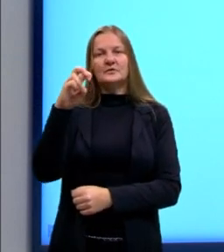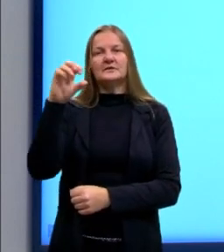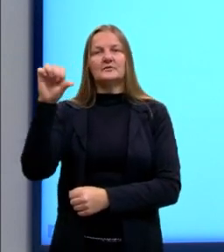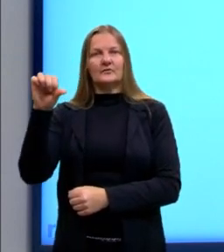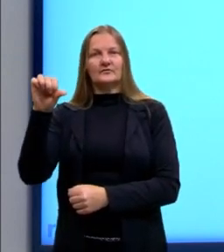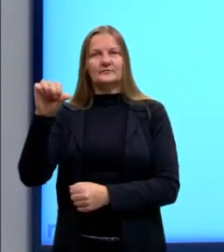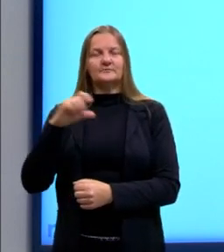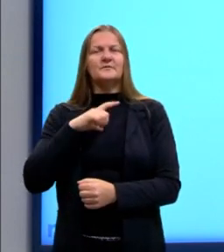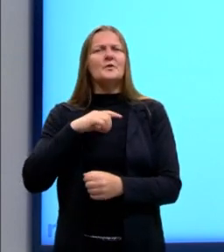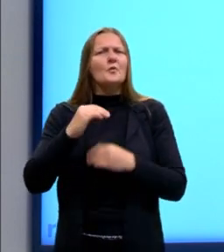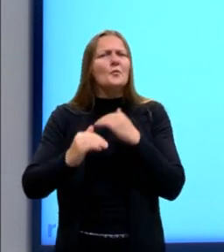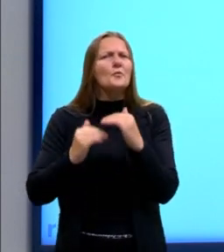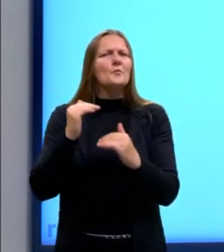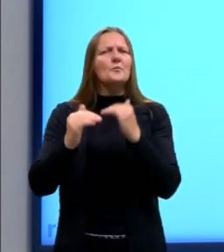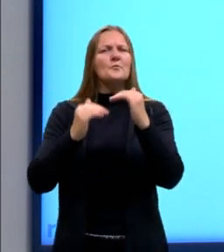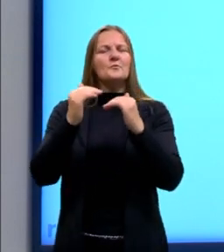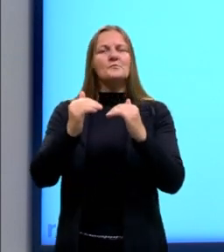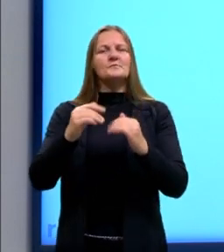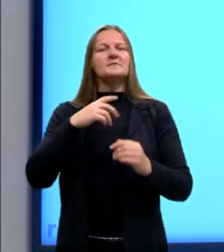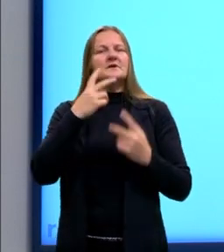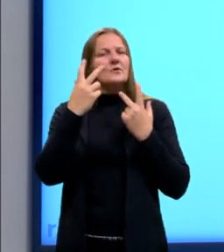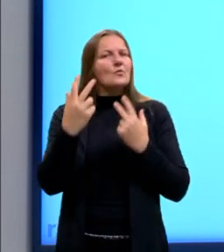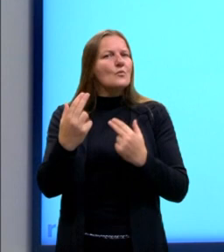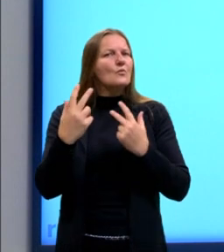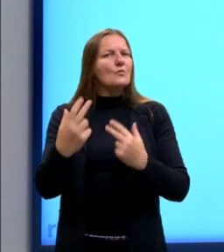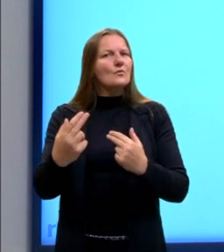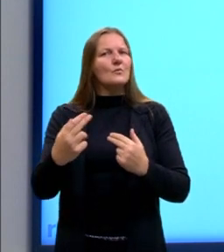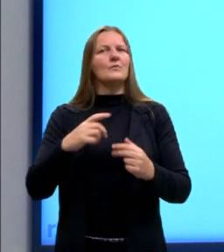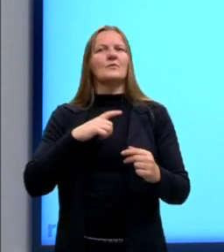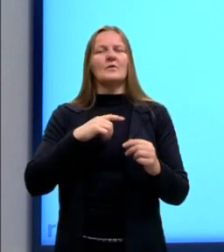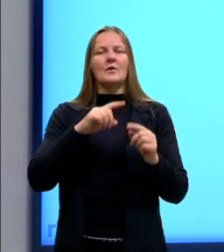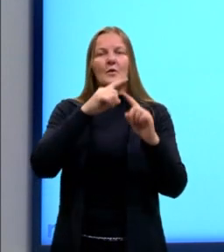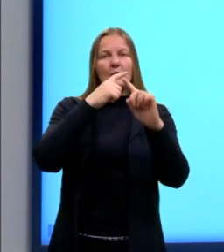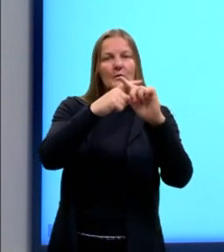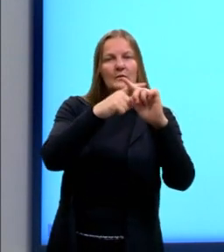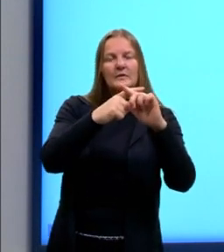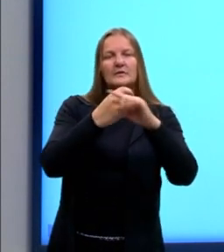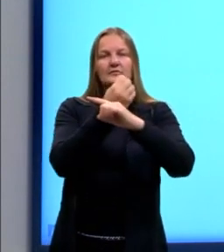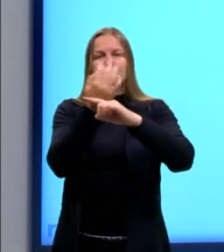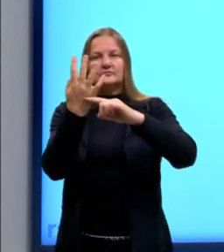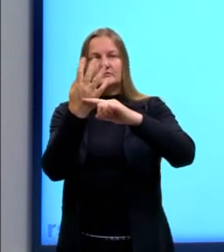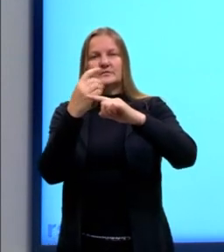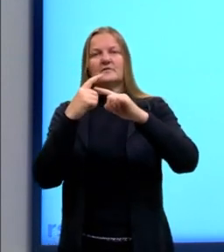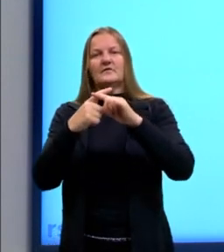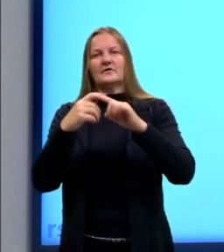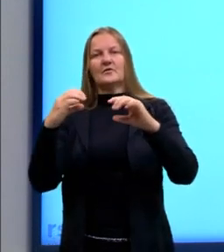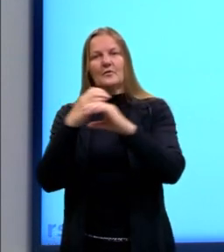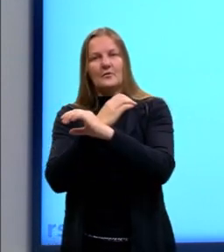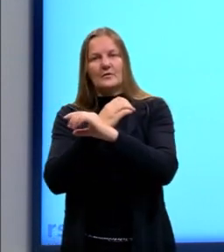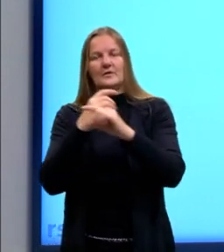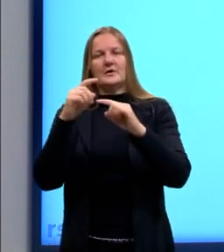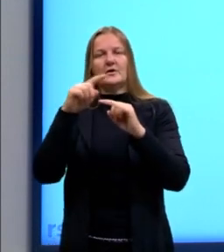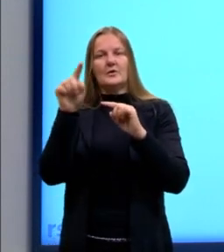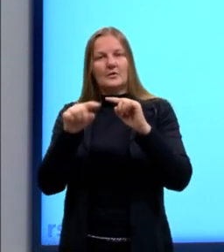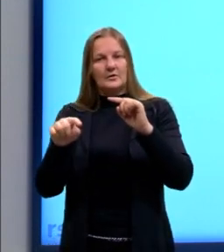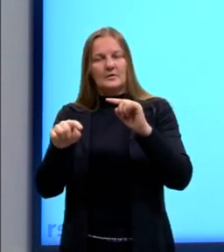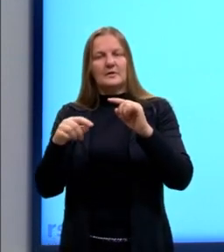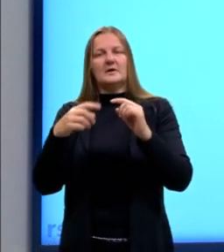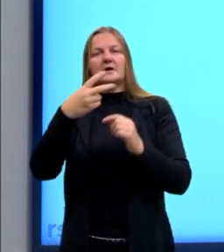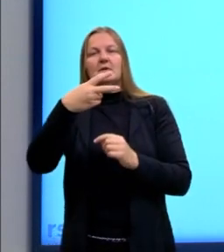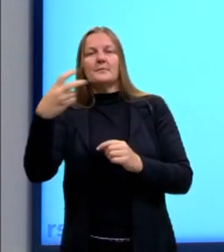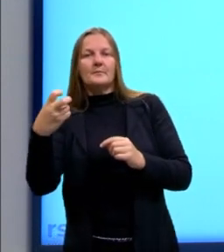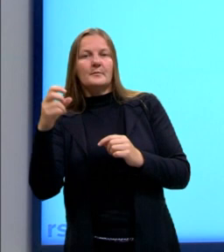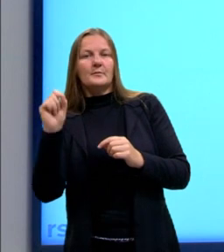O processo, então, foi todo o mesmo. Multiplicamos o numerador pelo valor inteiro. E depois, no resultado,